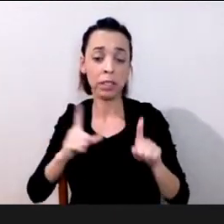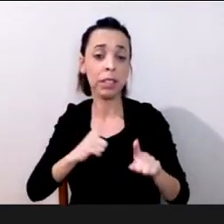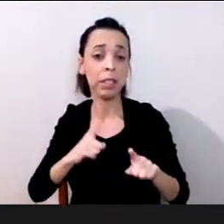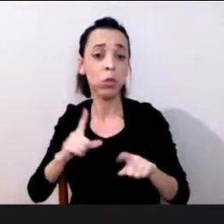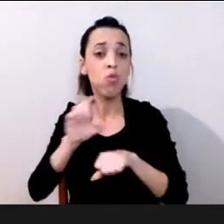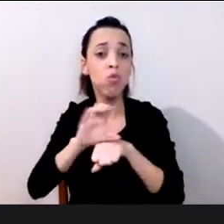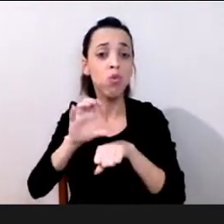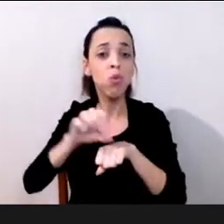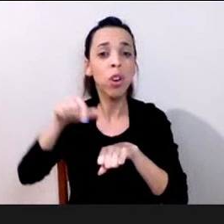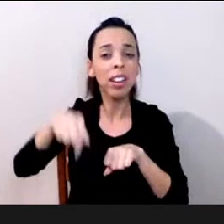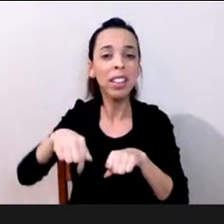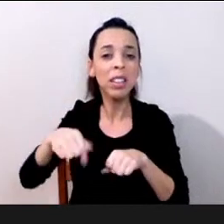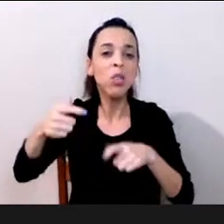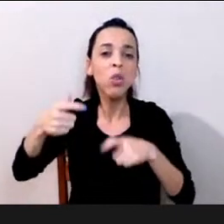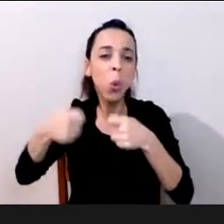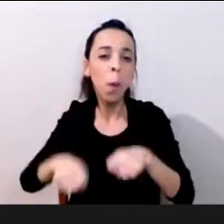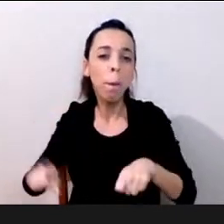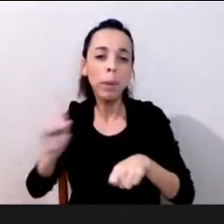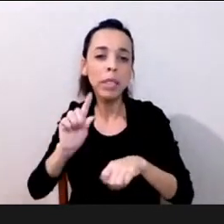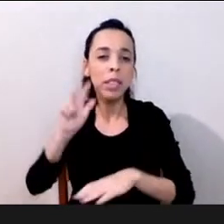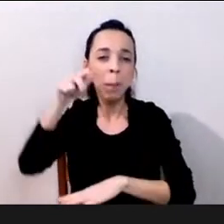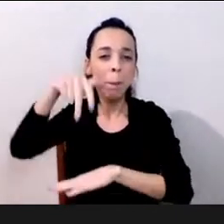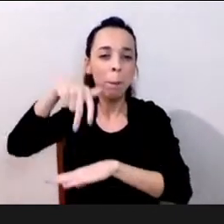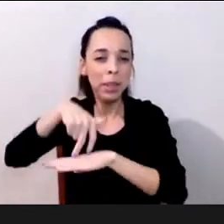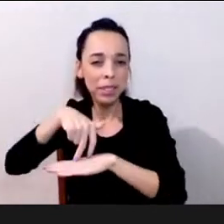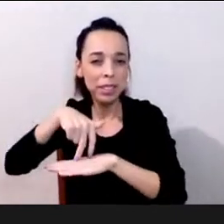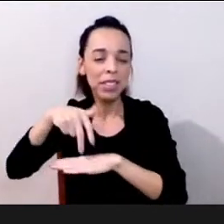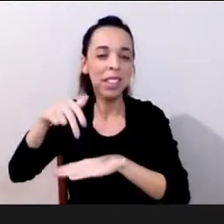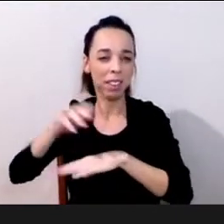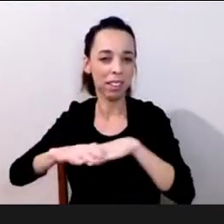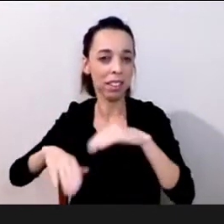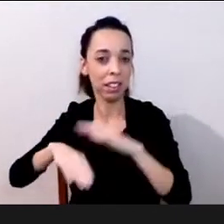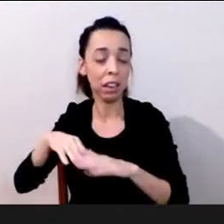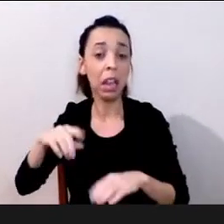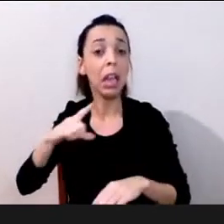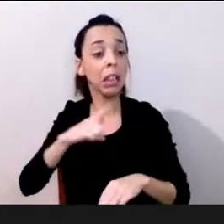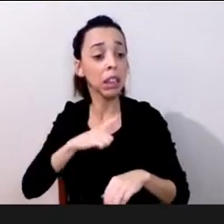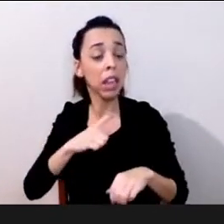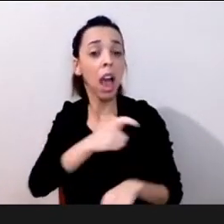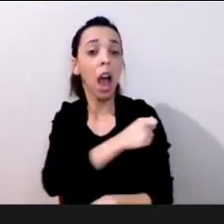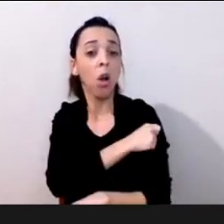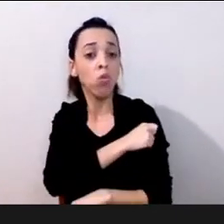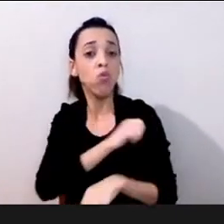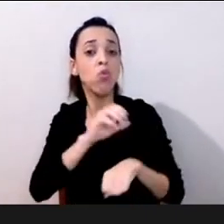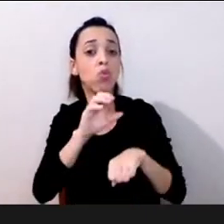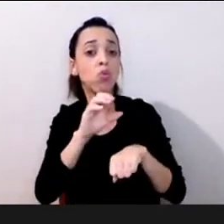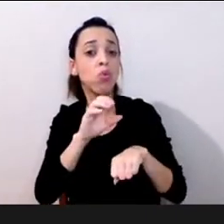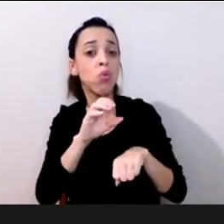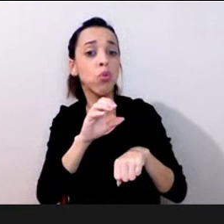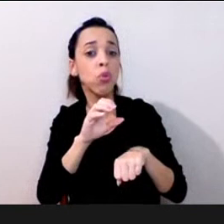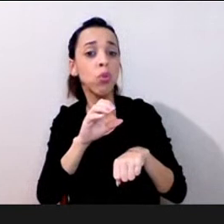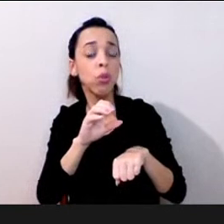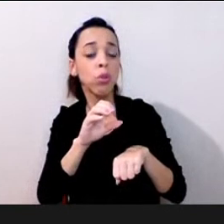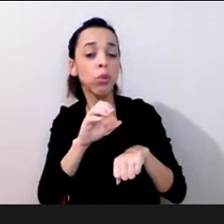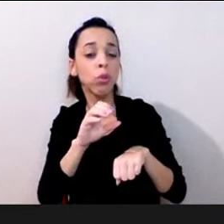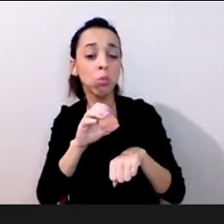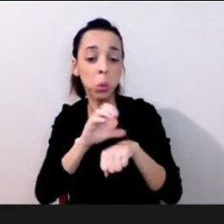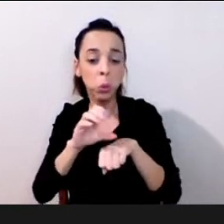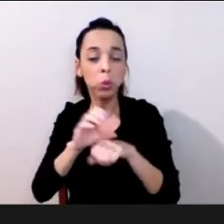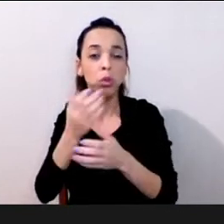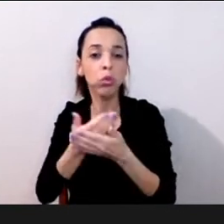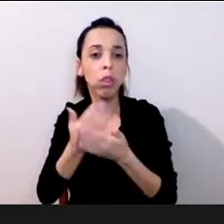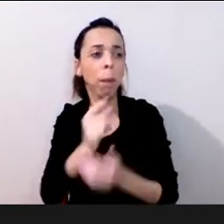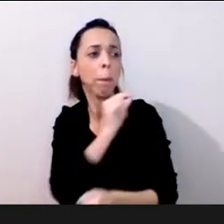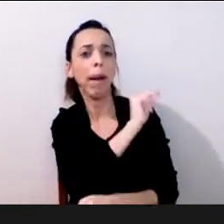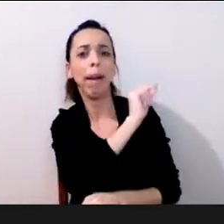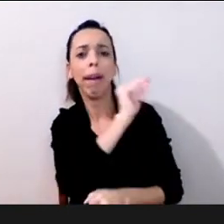Bahia né de Angola como a gente já teve de Portugal então aí nesse caso não nem uma questão de distanciamento é uma questão de que o aluno